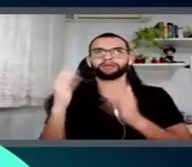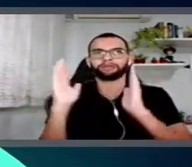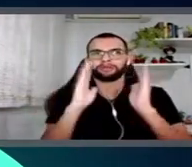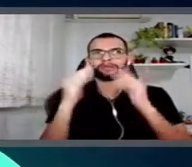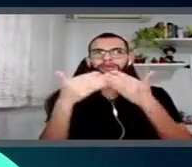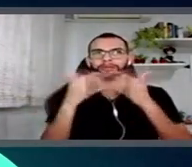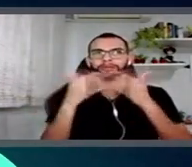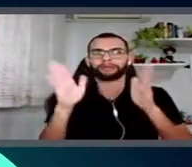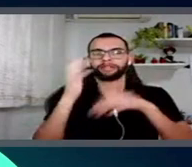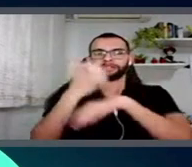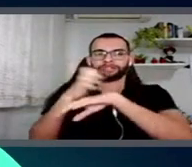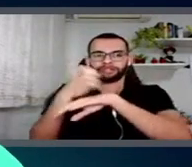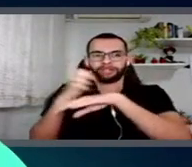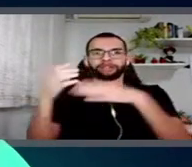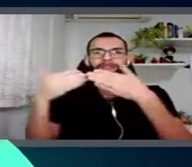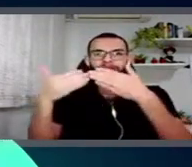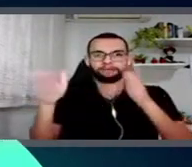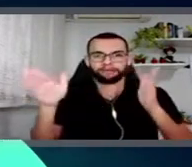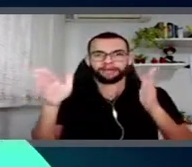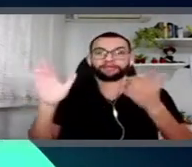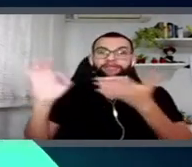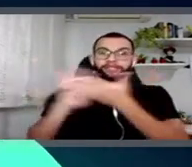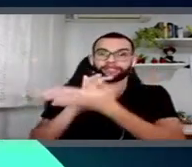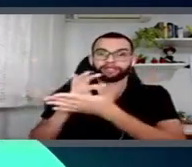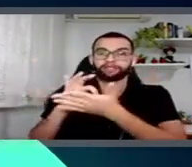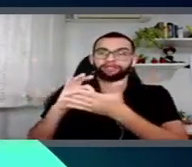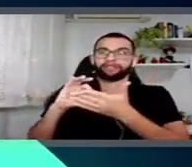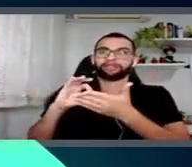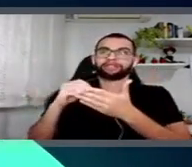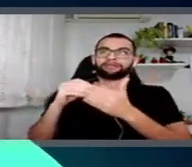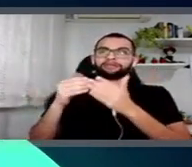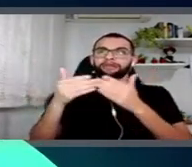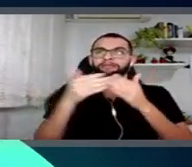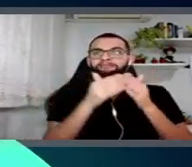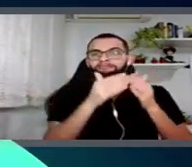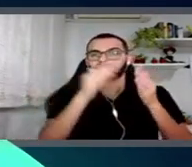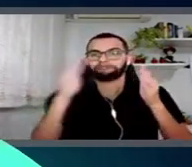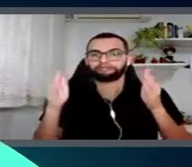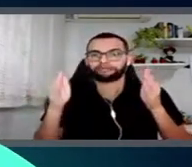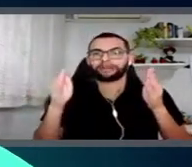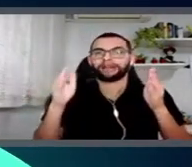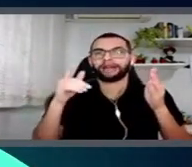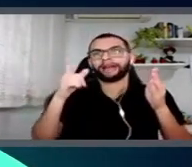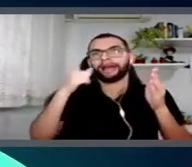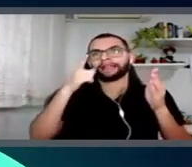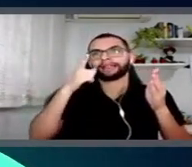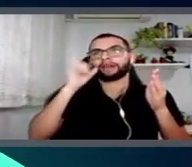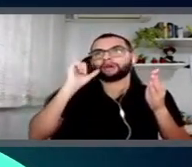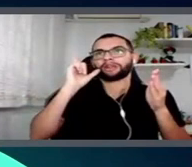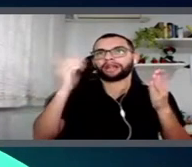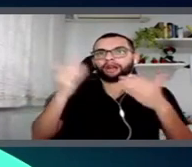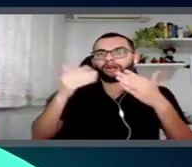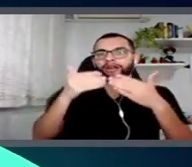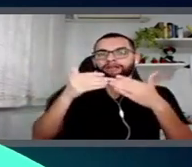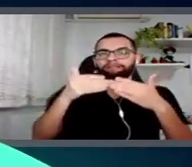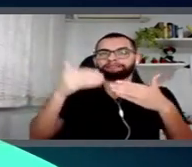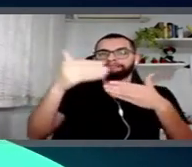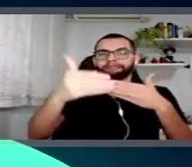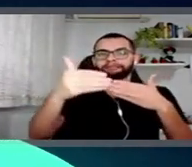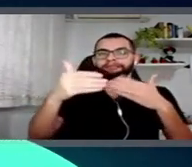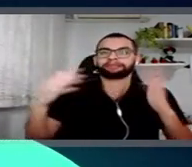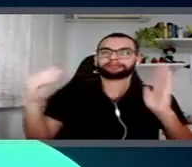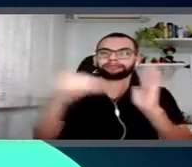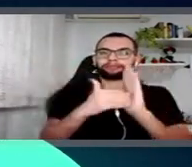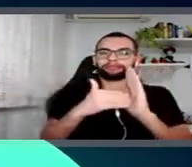inscrições foram prorrogadas. As inscrições iam até ontem. Elas foram prorrogadas até o próximo dia 18, né? Desse mês. Então, se alguém estiver